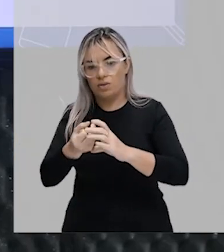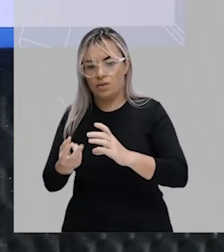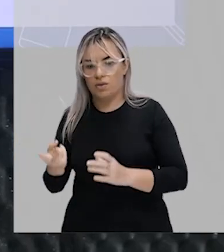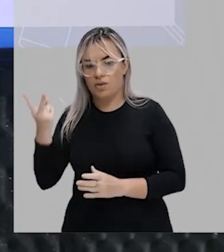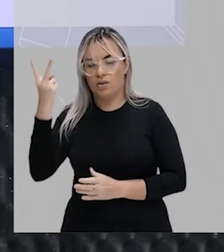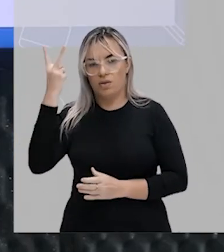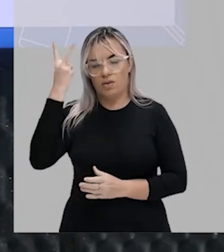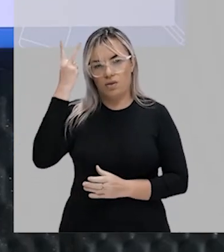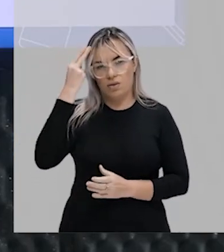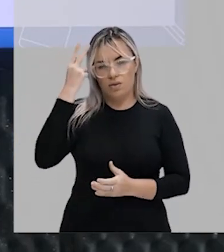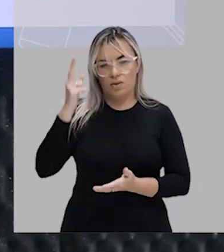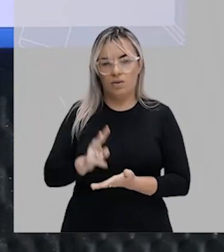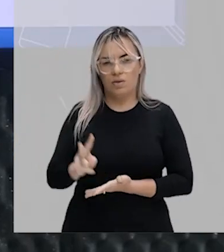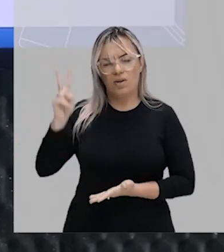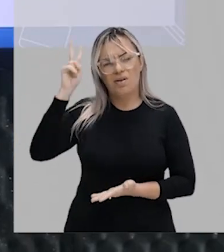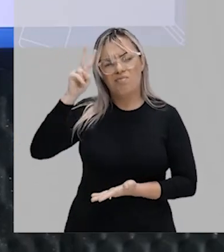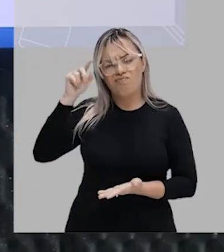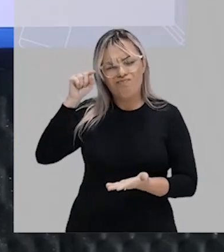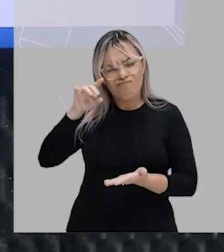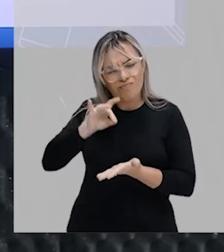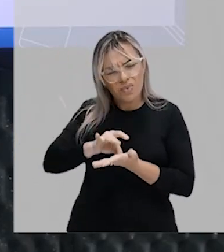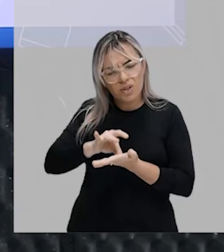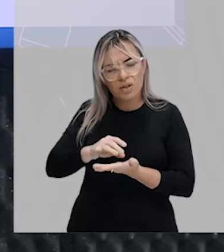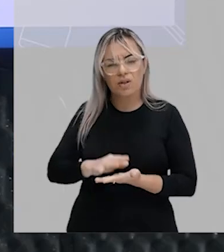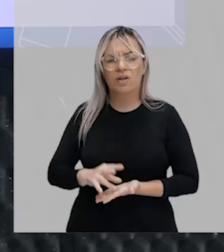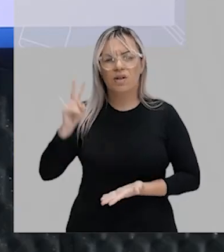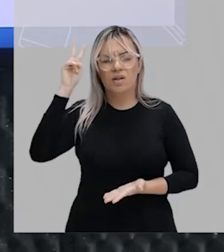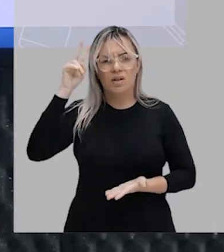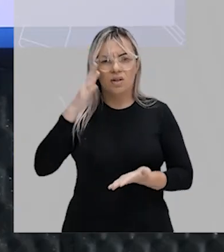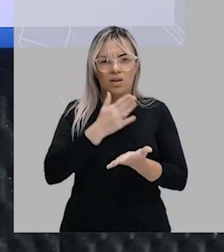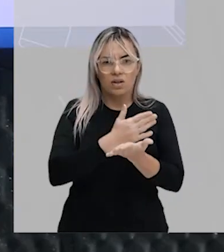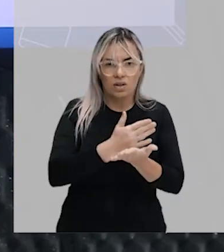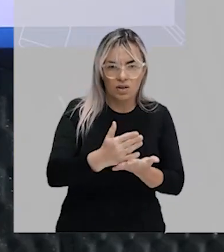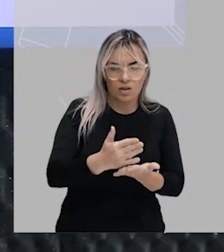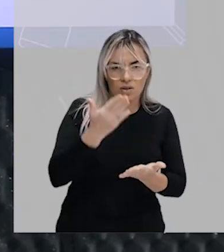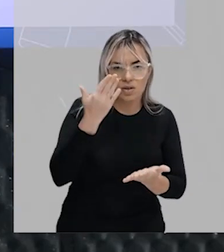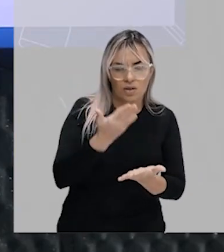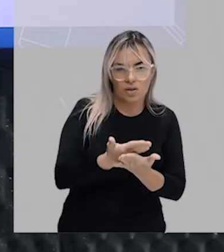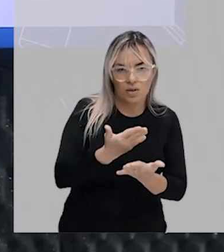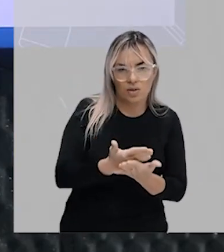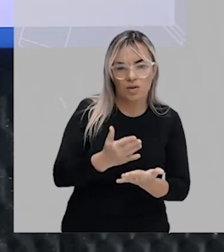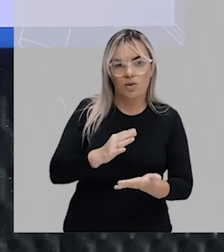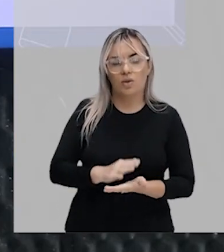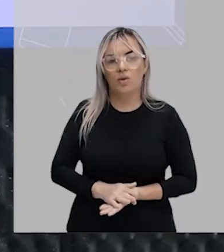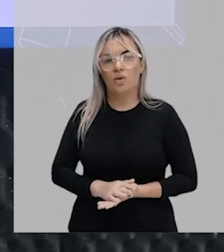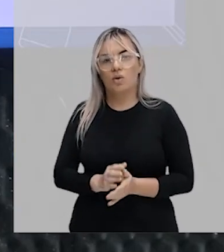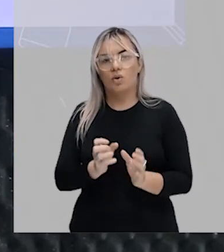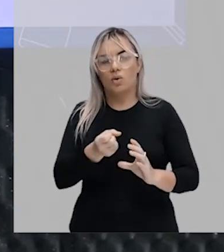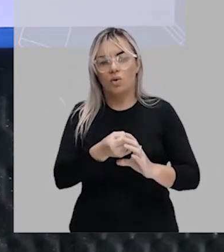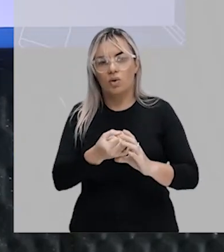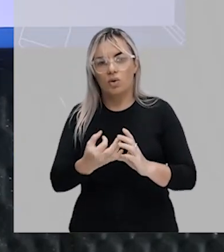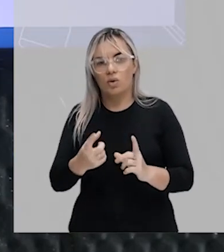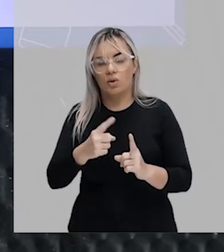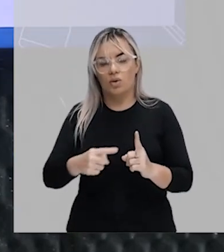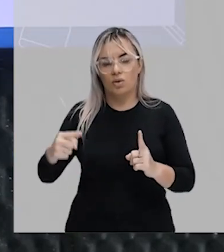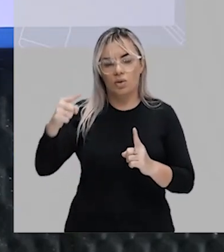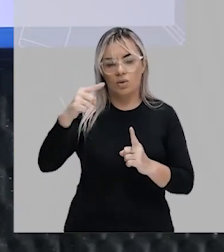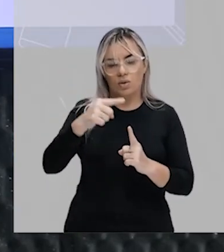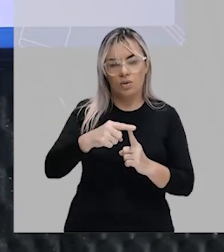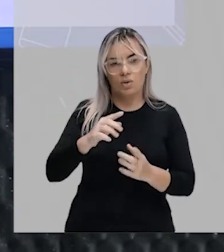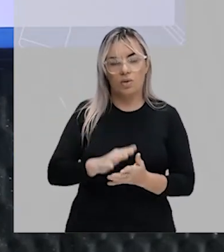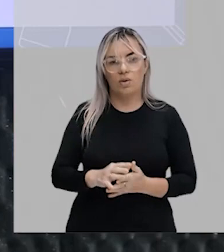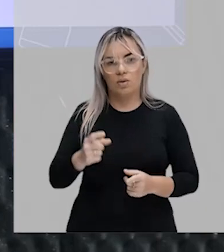Lembra que quando a gente começou o estudo do conjunto dos inteiros, foi justamente por conta de